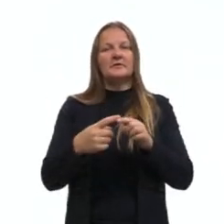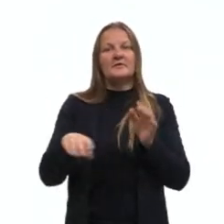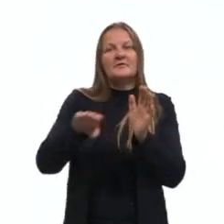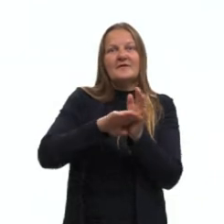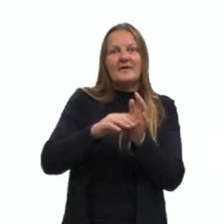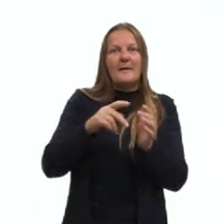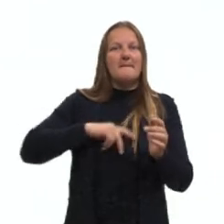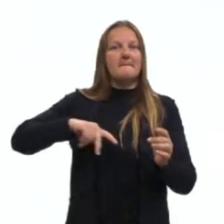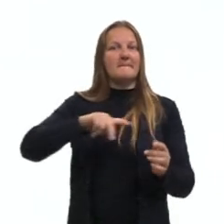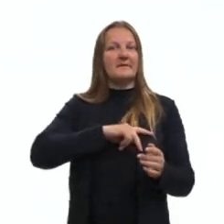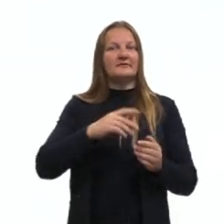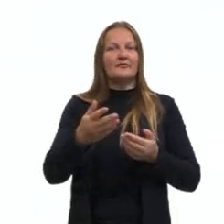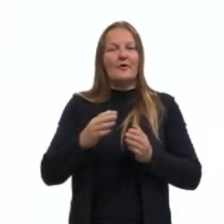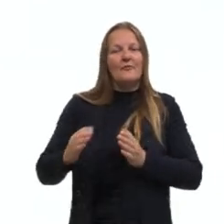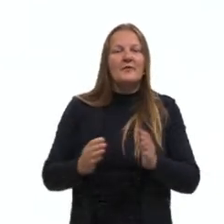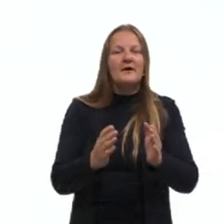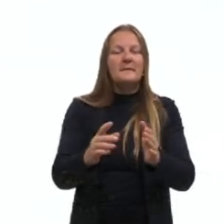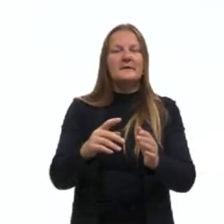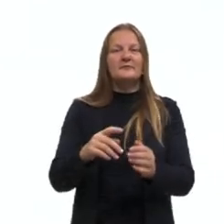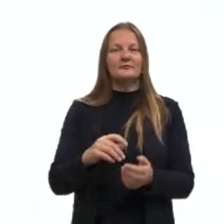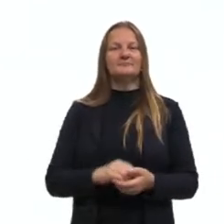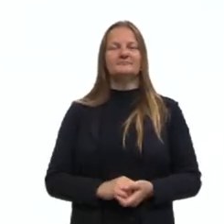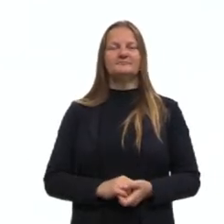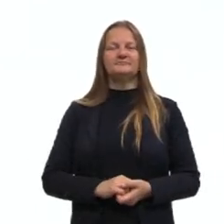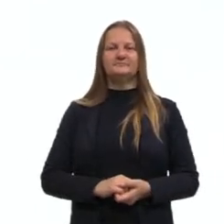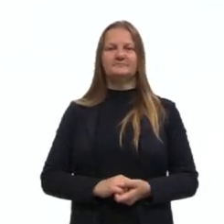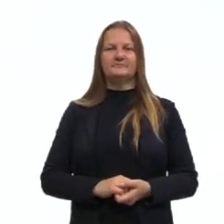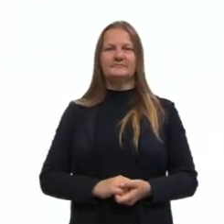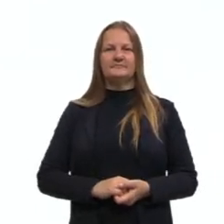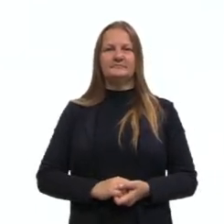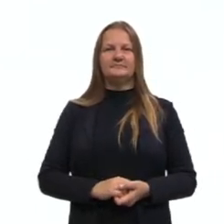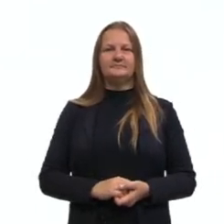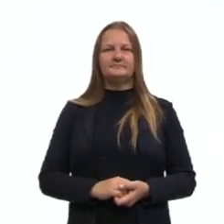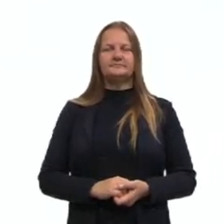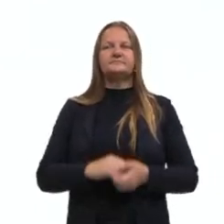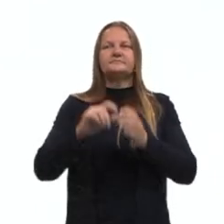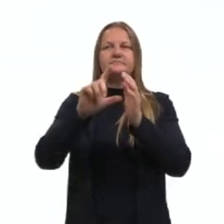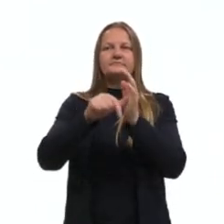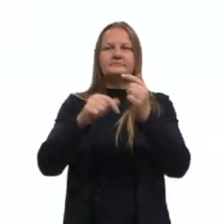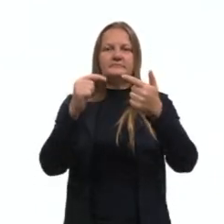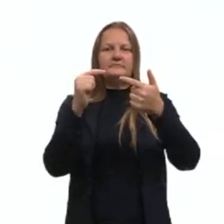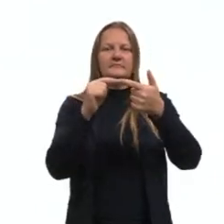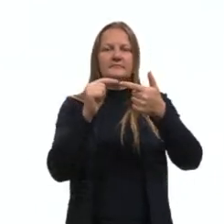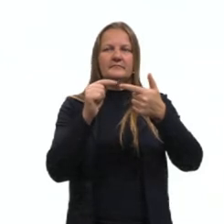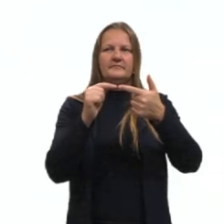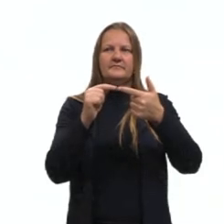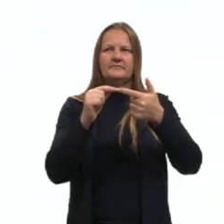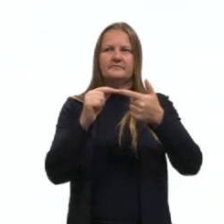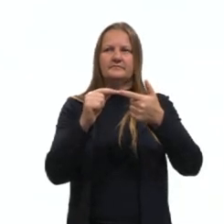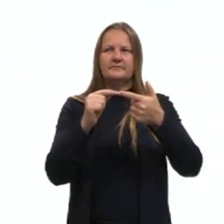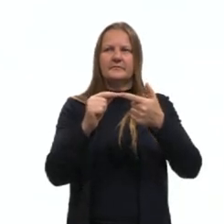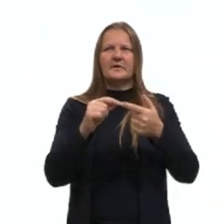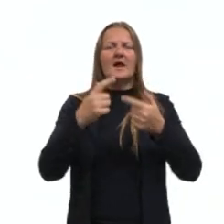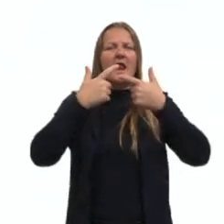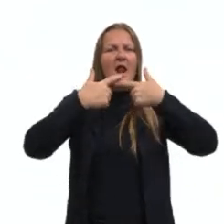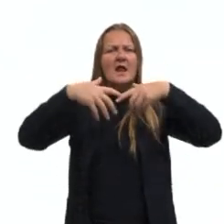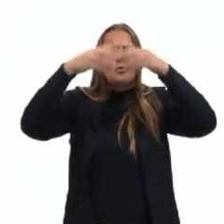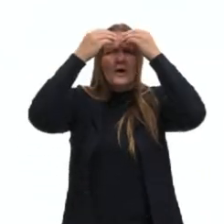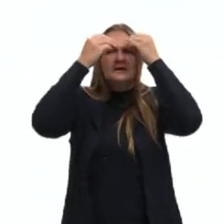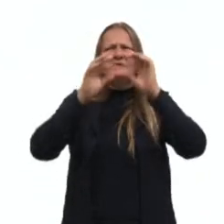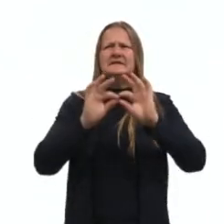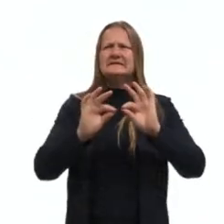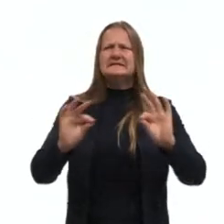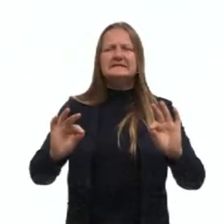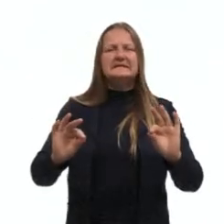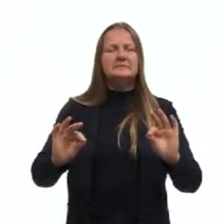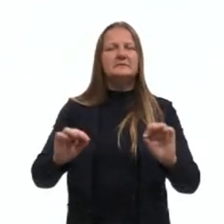aí, né? Nesse caminho da crônica. Depois disso, ela vai se utilizar de uma linguagem simples